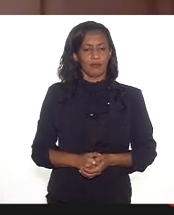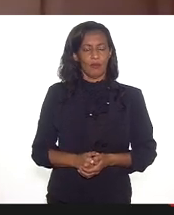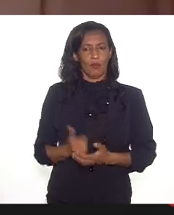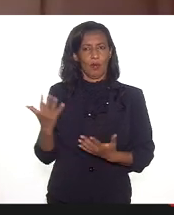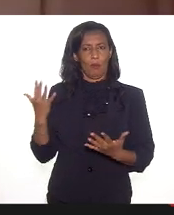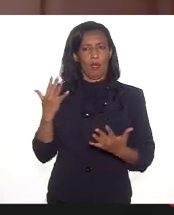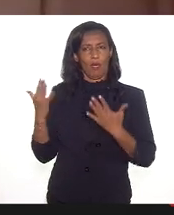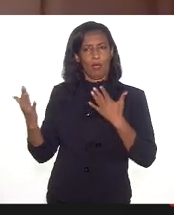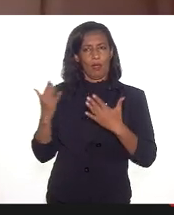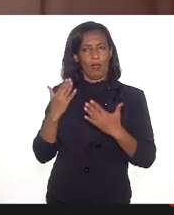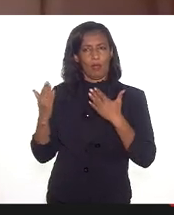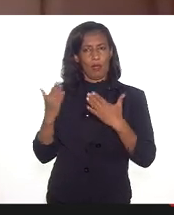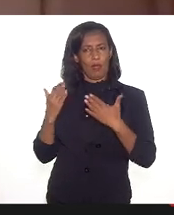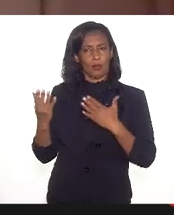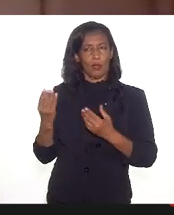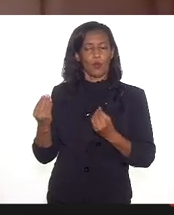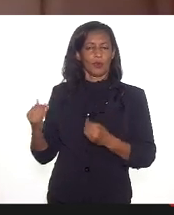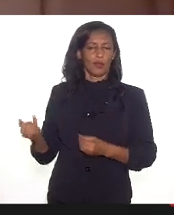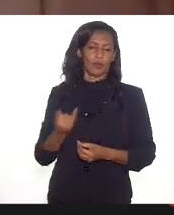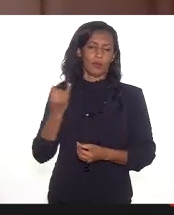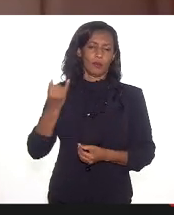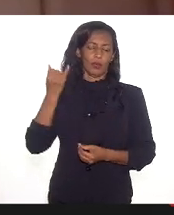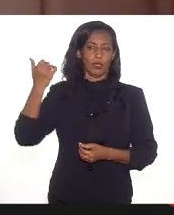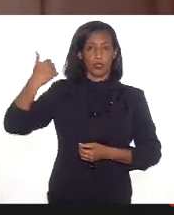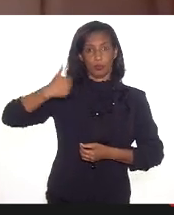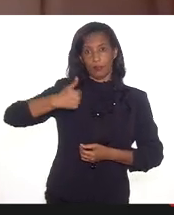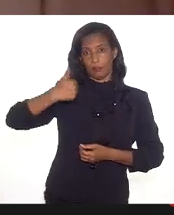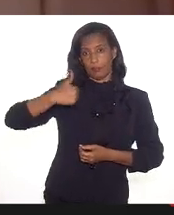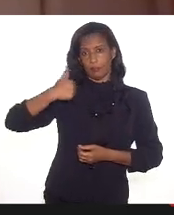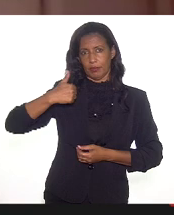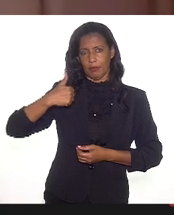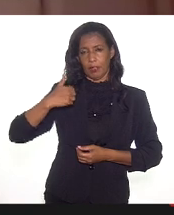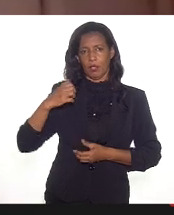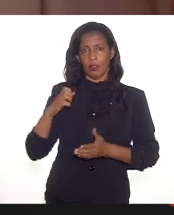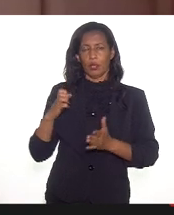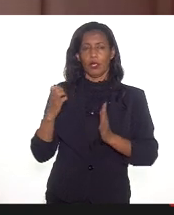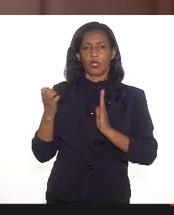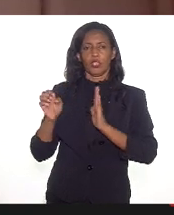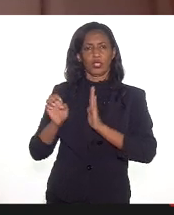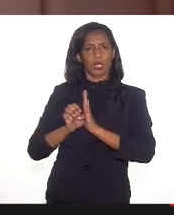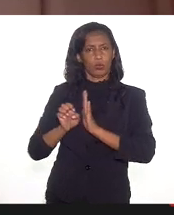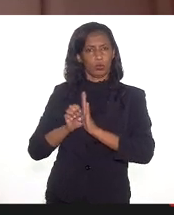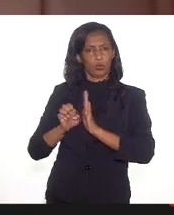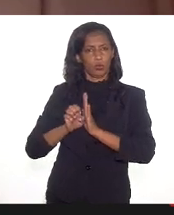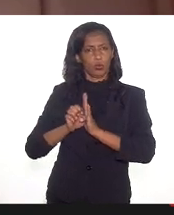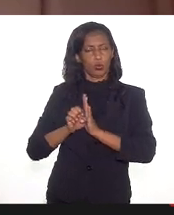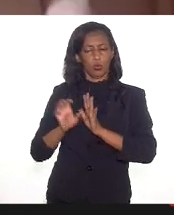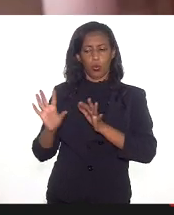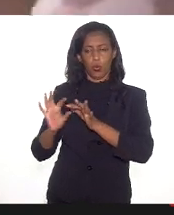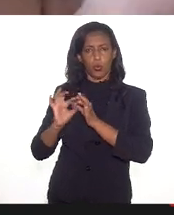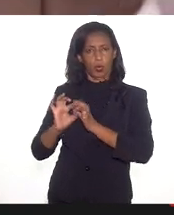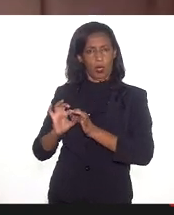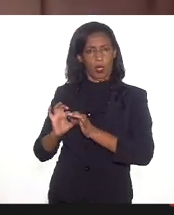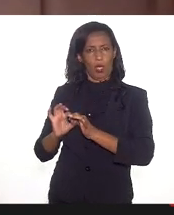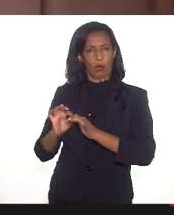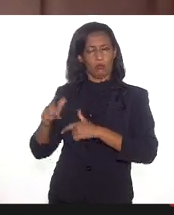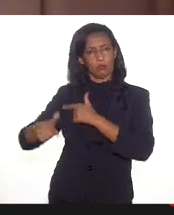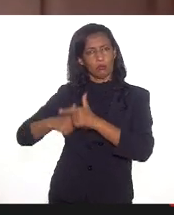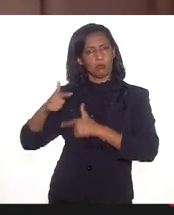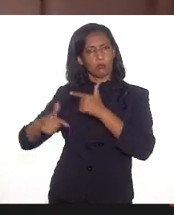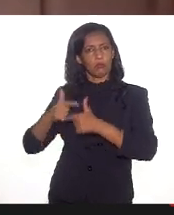relação muito importante, um primeiro estatuto, a União dos Trabalhadores Favelados, e